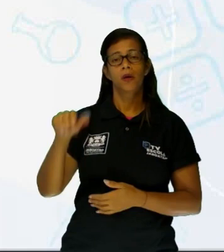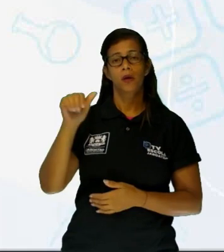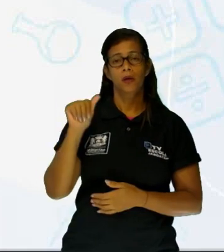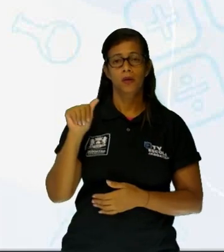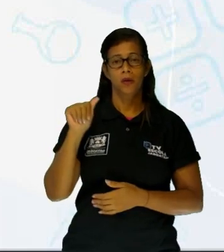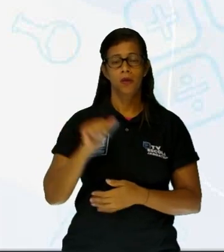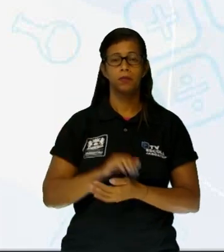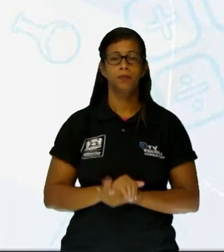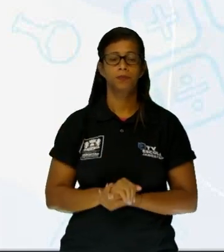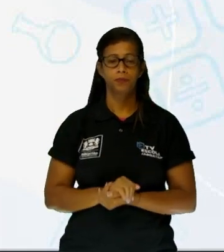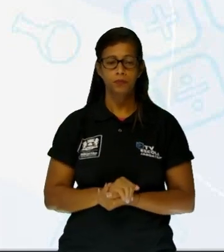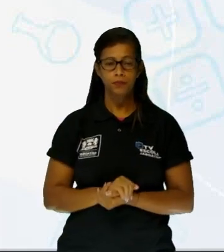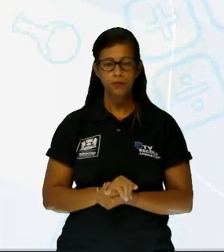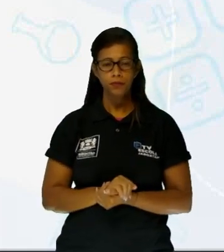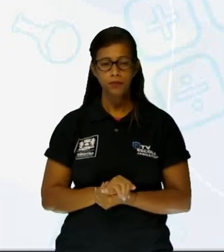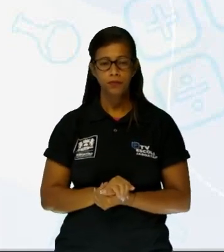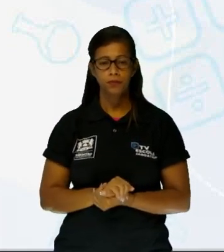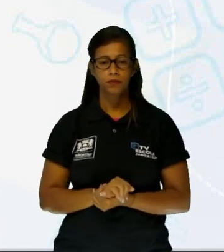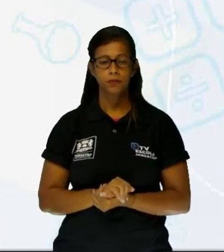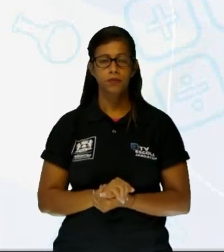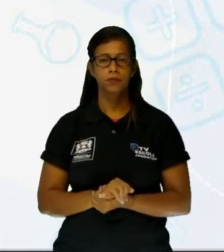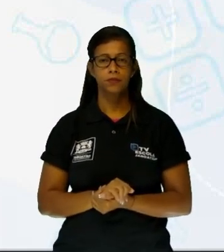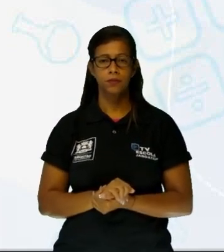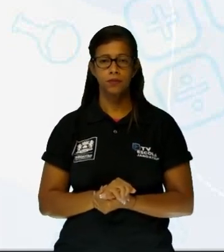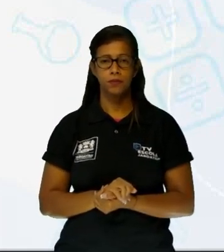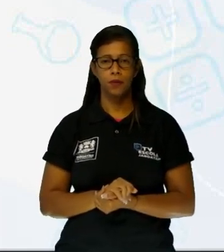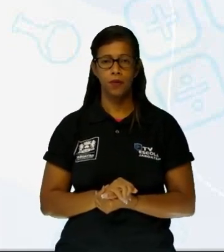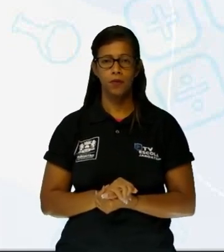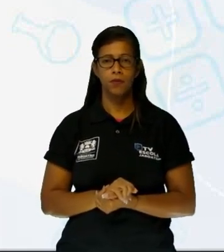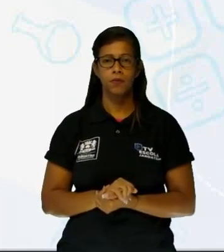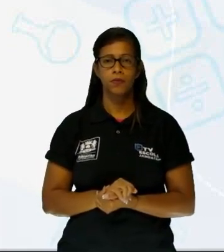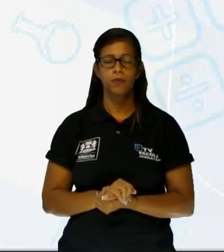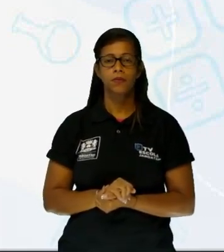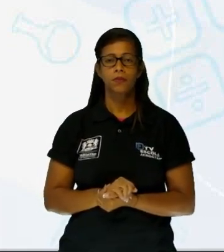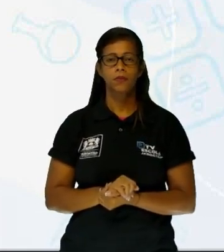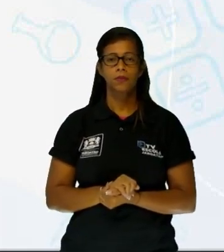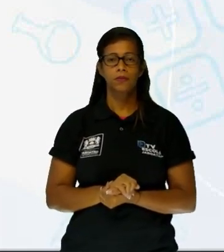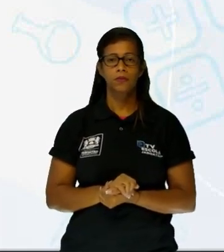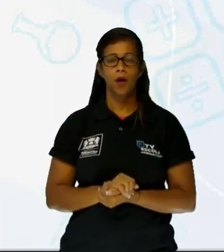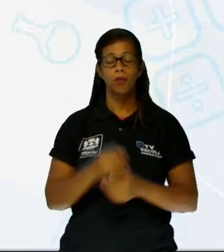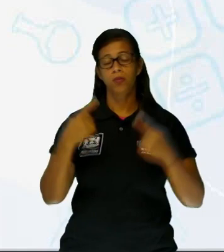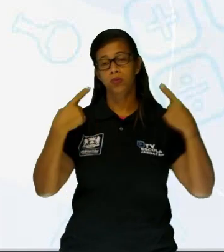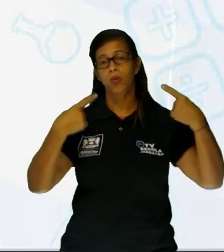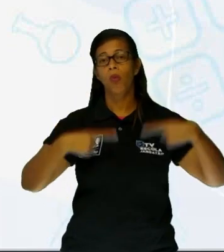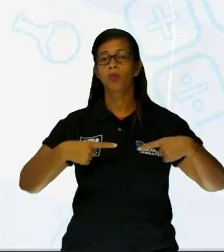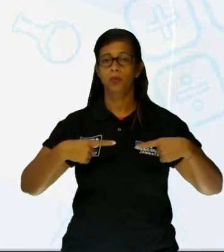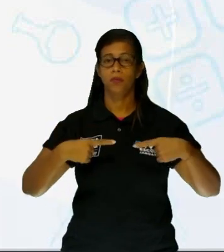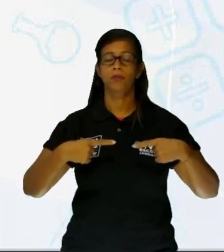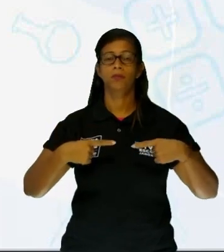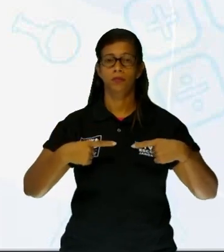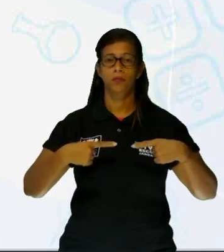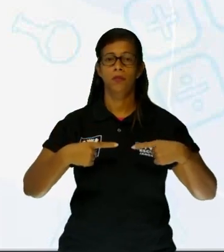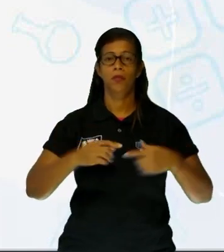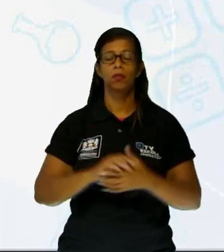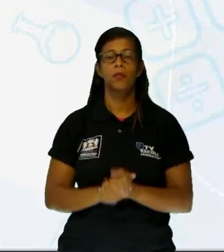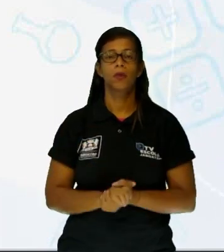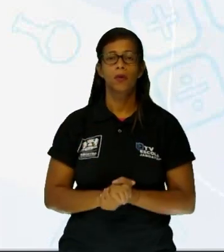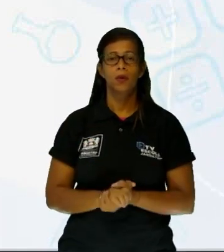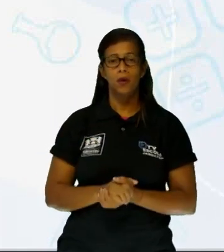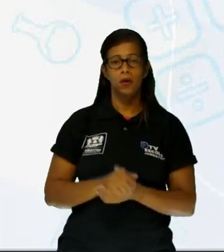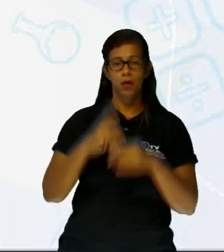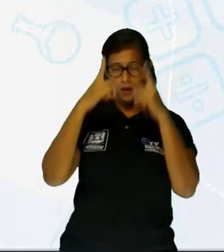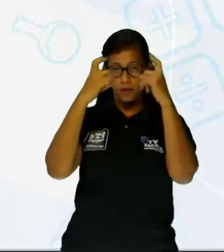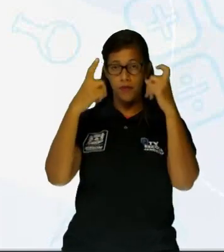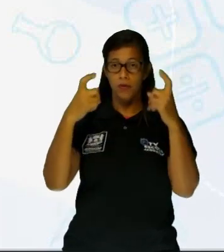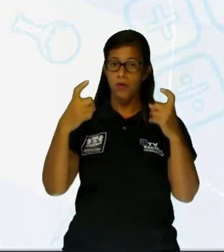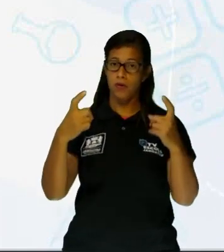Alardeia as ações constantes contra o estado de violência de que somos vítimas. Bom,